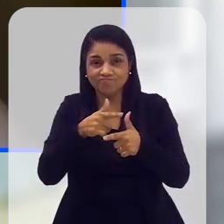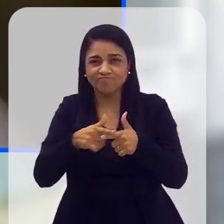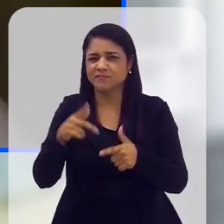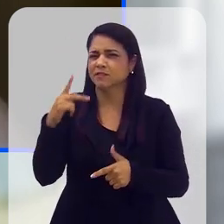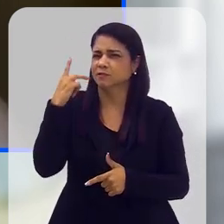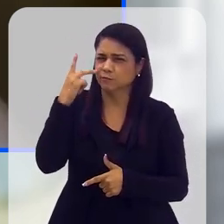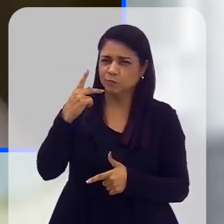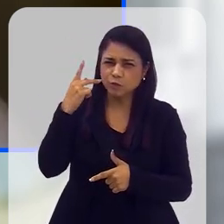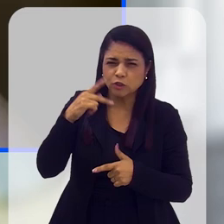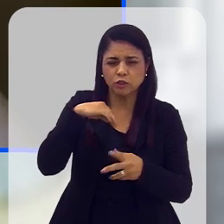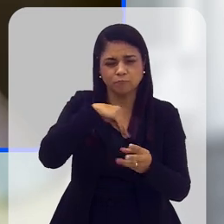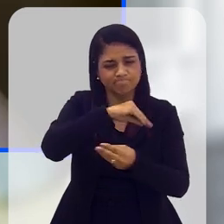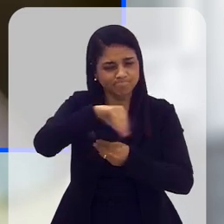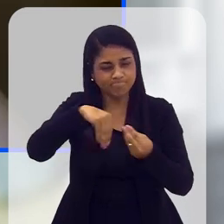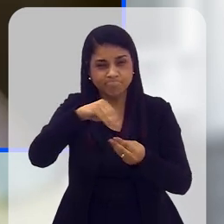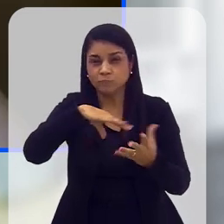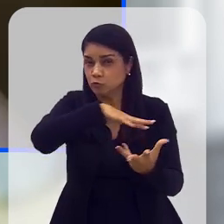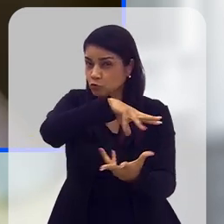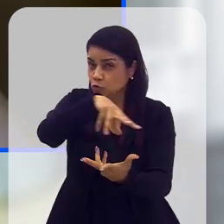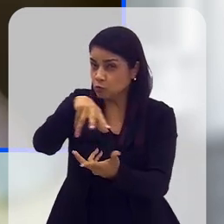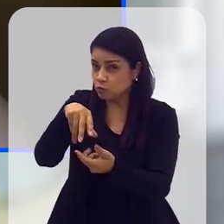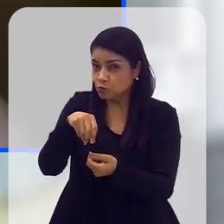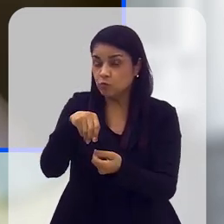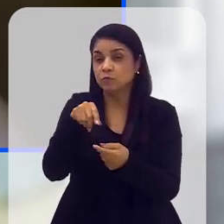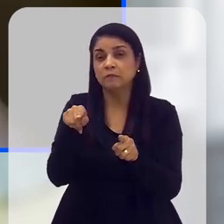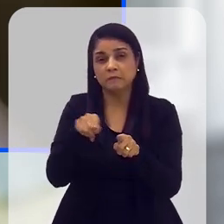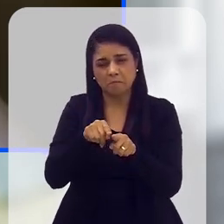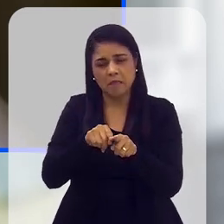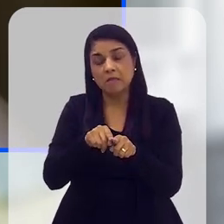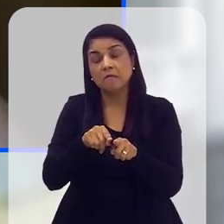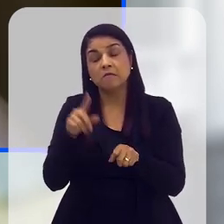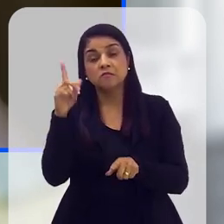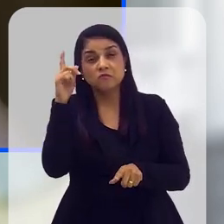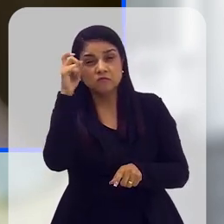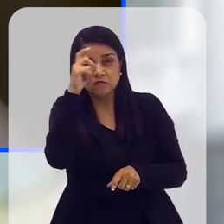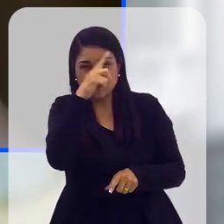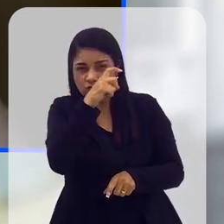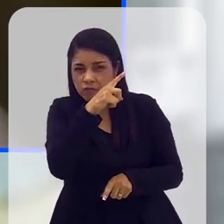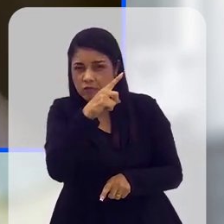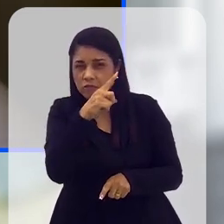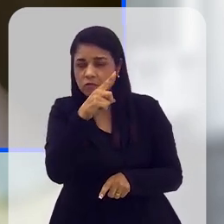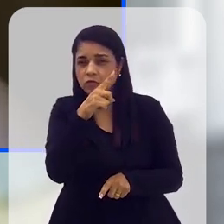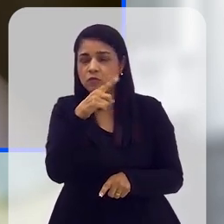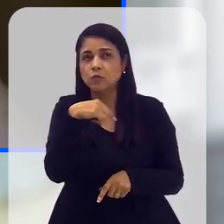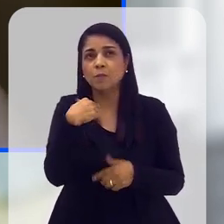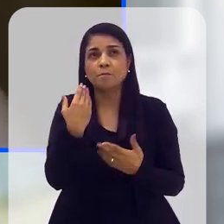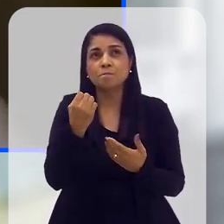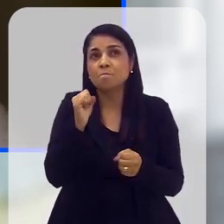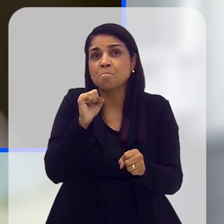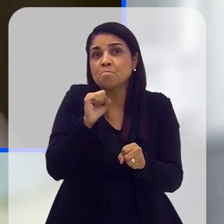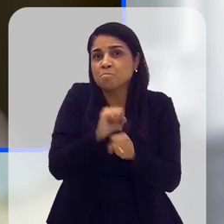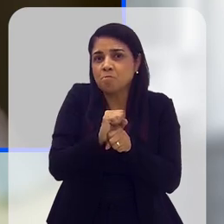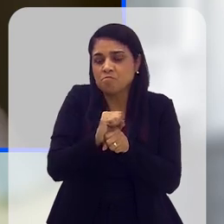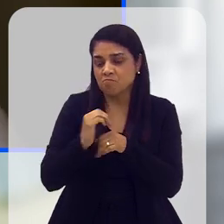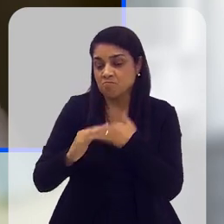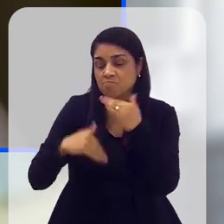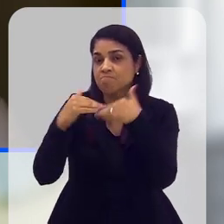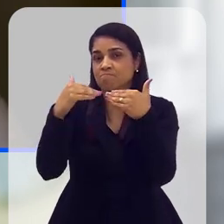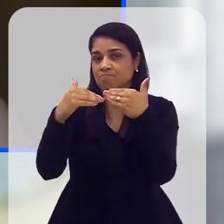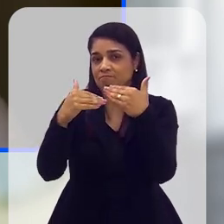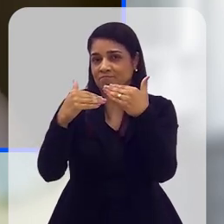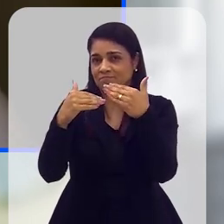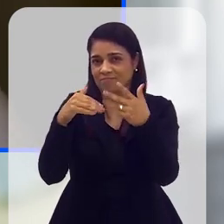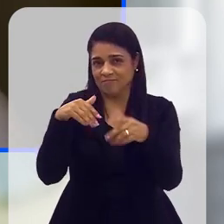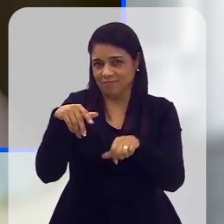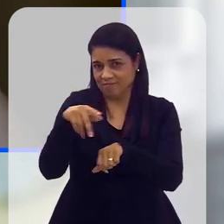problemas políticos envolvidos mundialmente, porque também é difícil de você parar essa produção